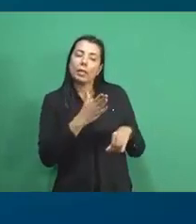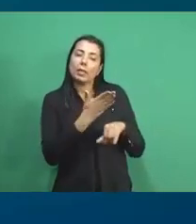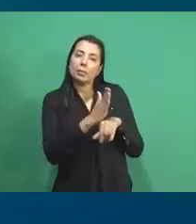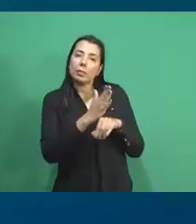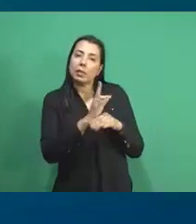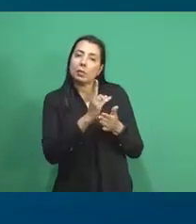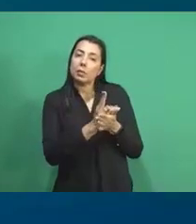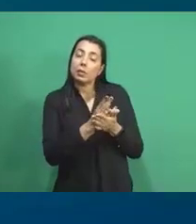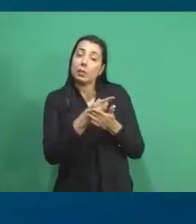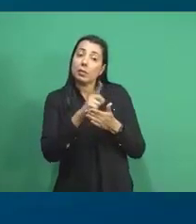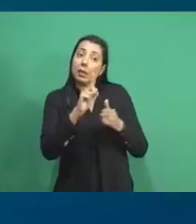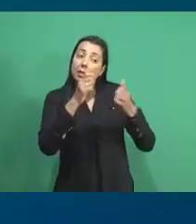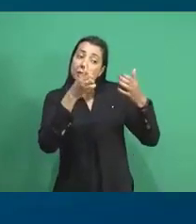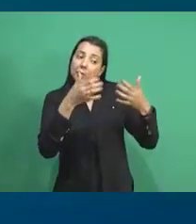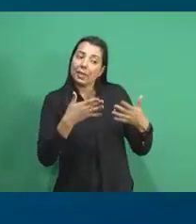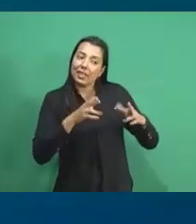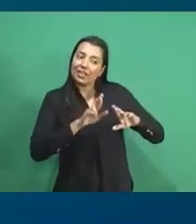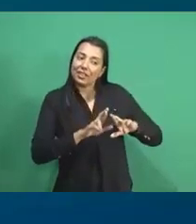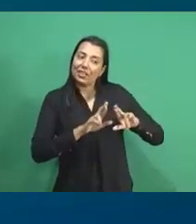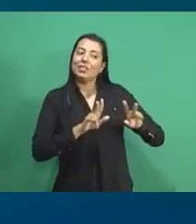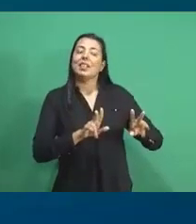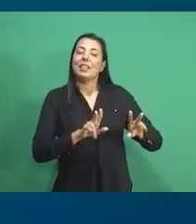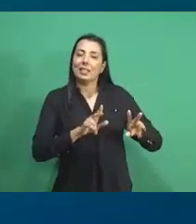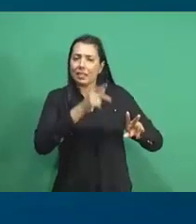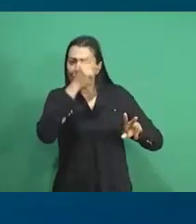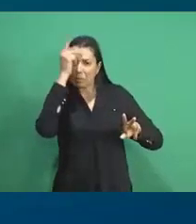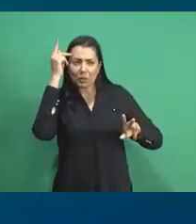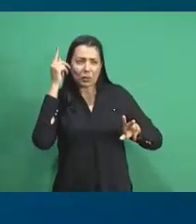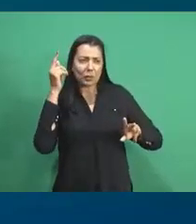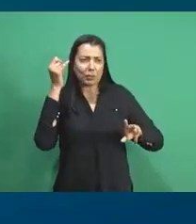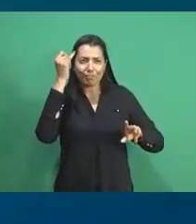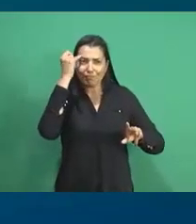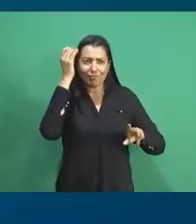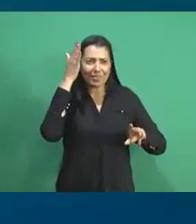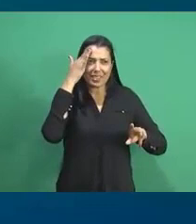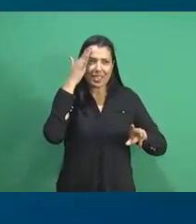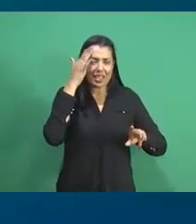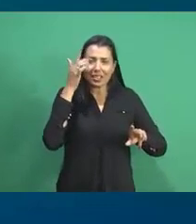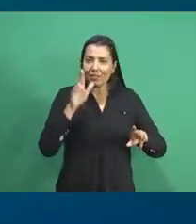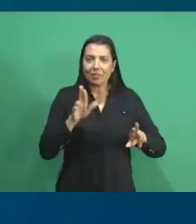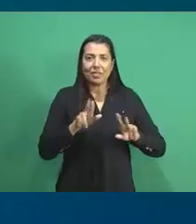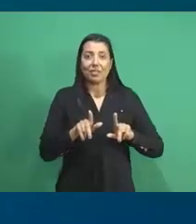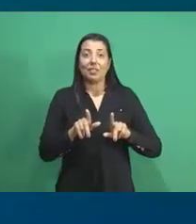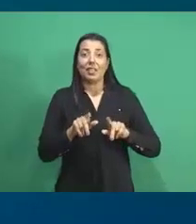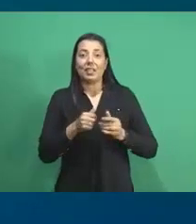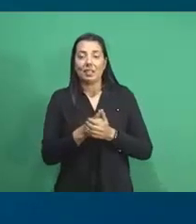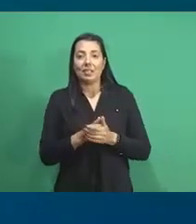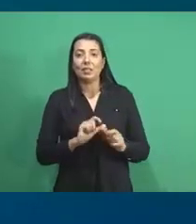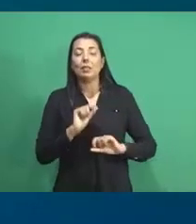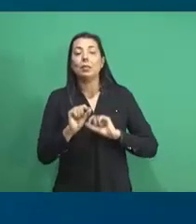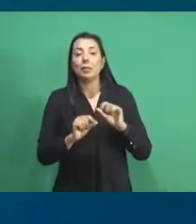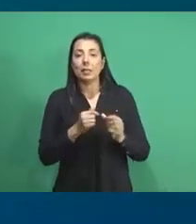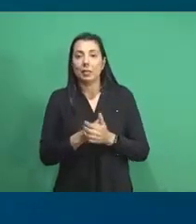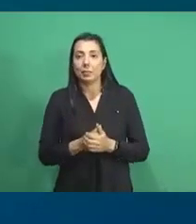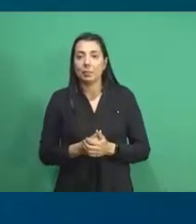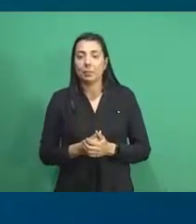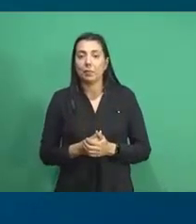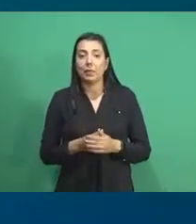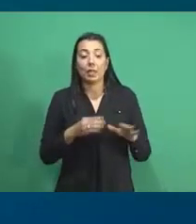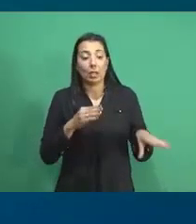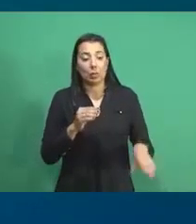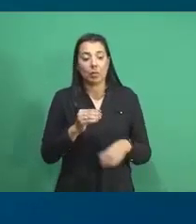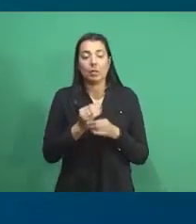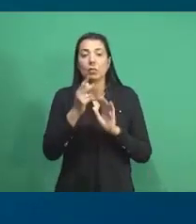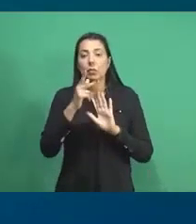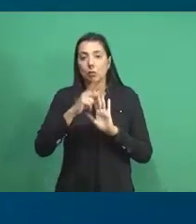porque ele vai fazer uma diferença... As pessoas não têm ideia, na realidade, da diferença que a implantação